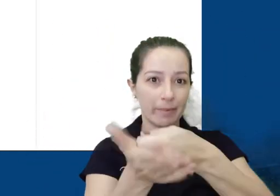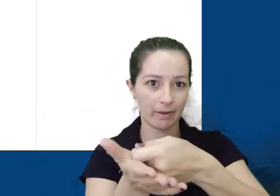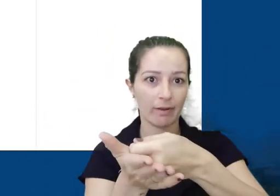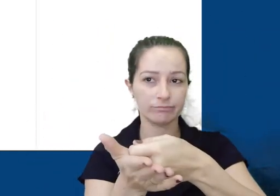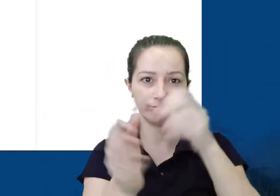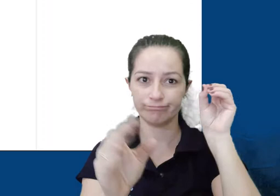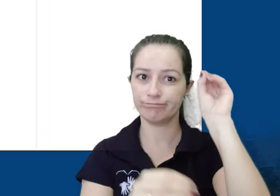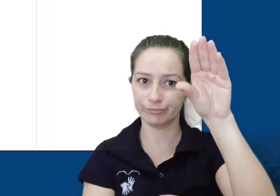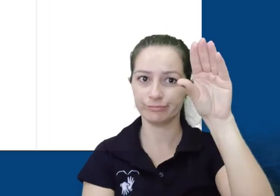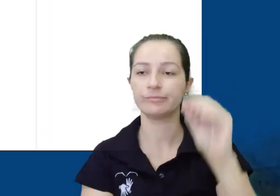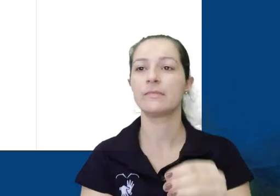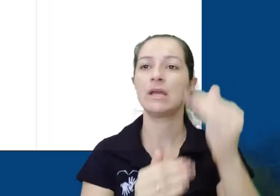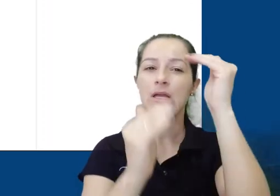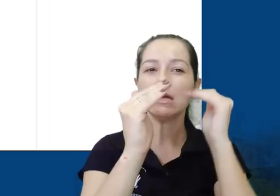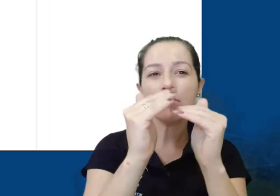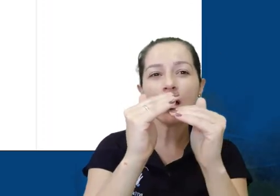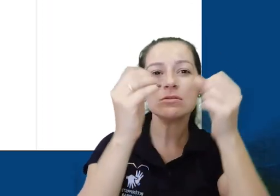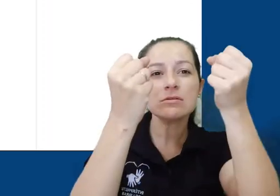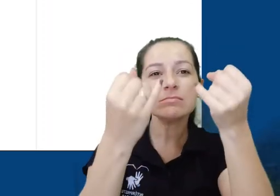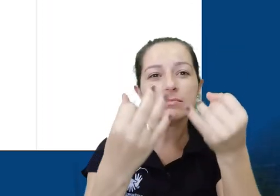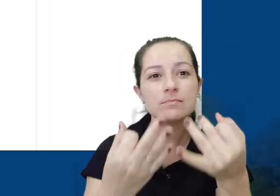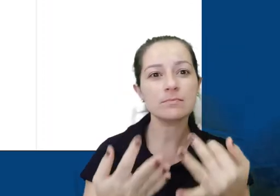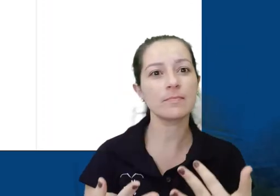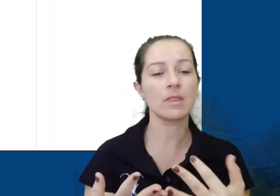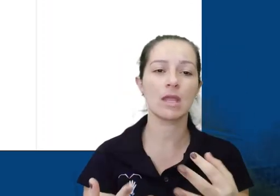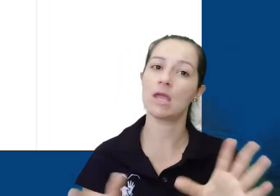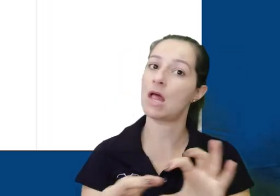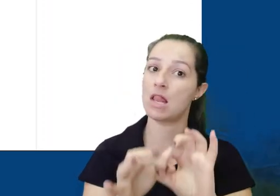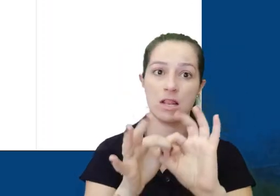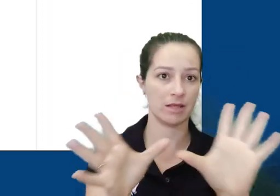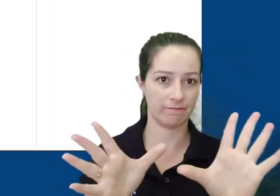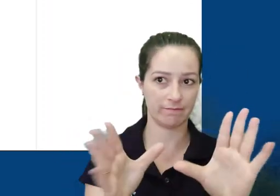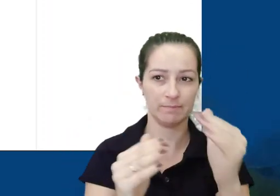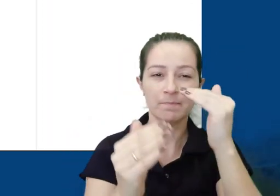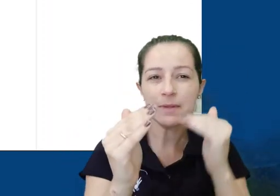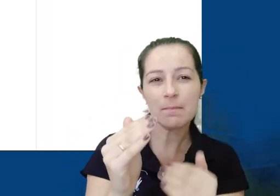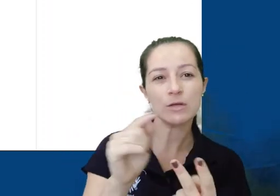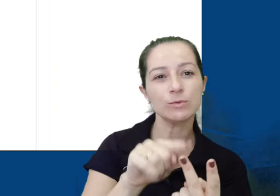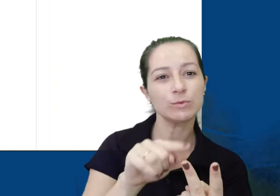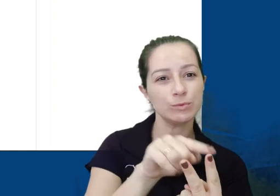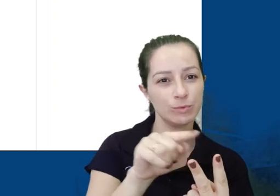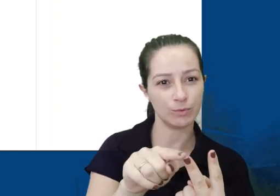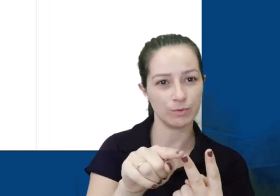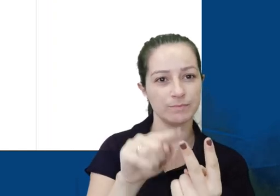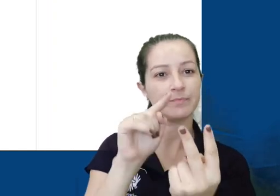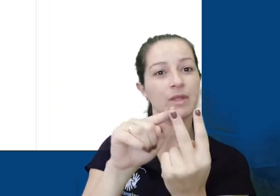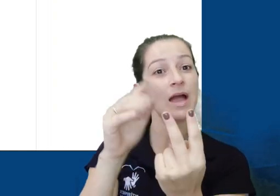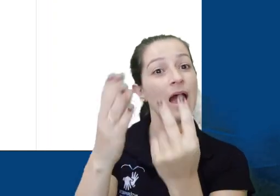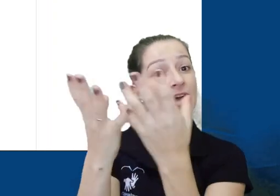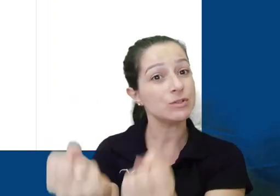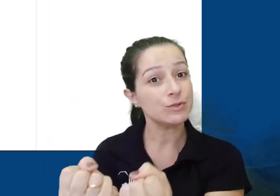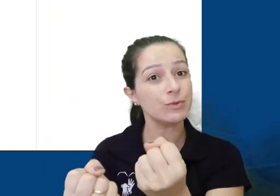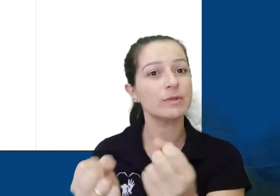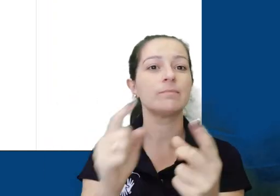que é obrigatório. Logo abaixo podemos adicionar uma pequena descrição, que é opcional. E ainda mais abaixo existem dois botões, um de